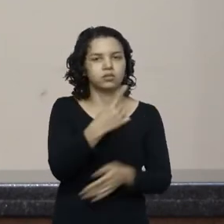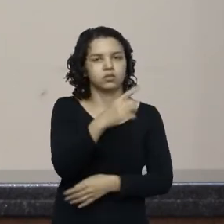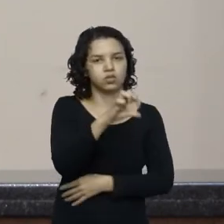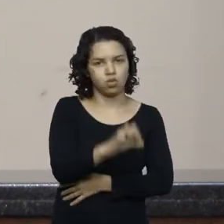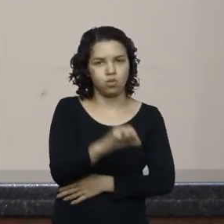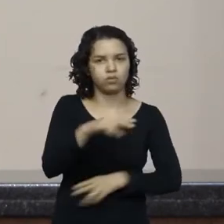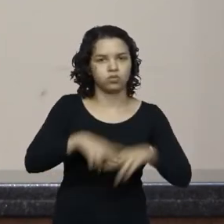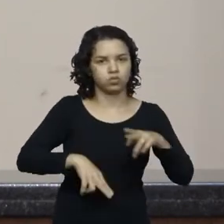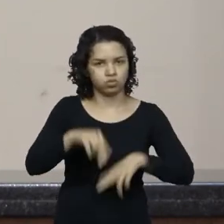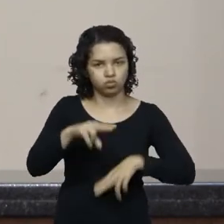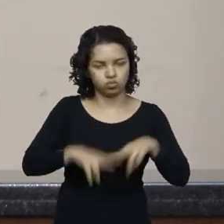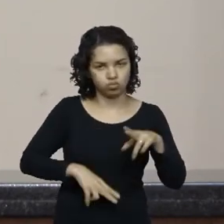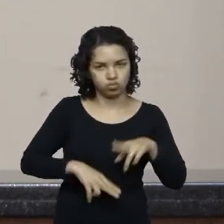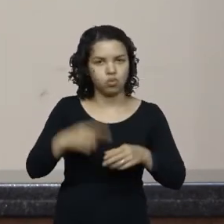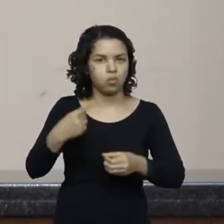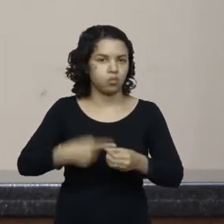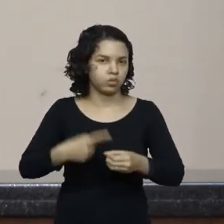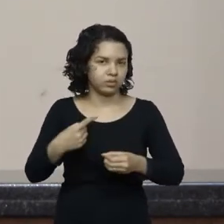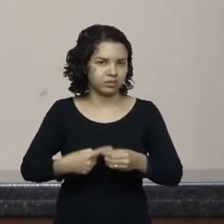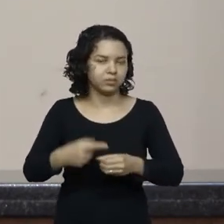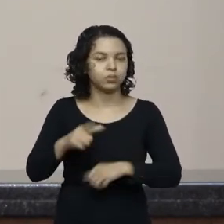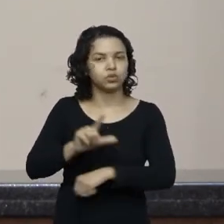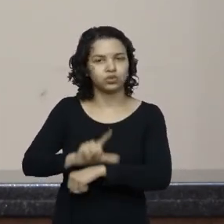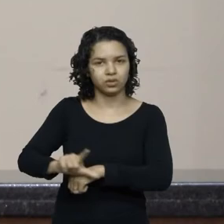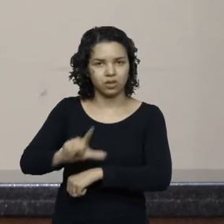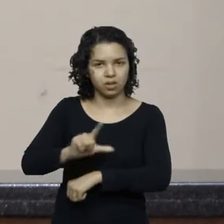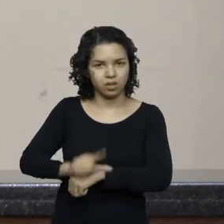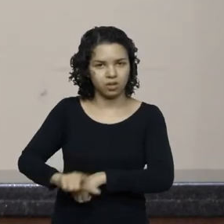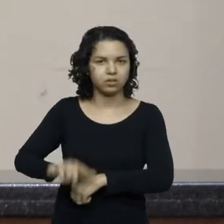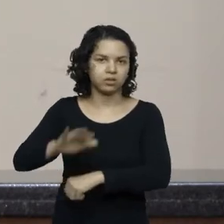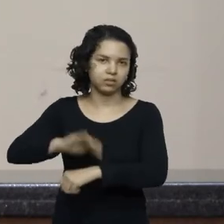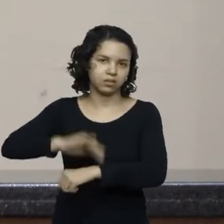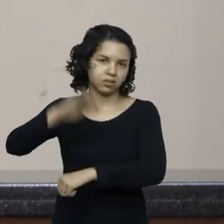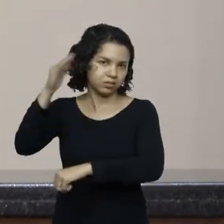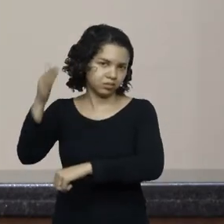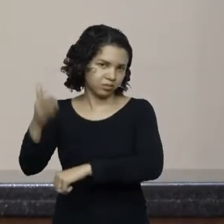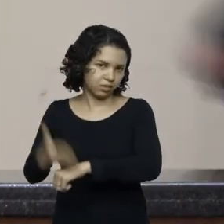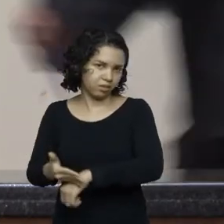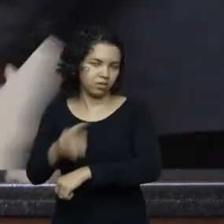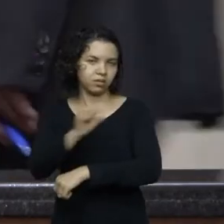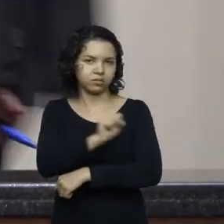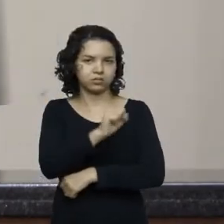município Belages na Serra Catarinense